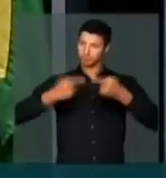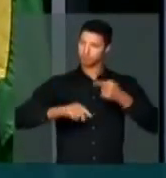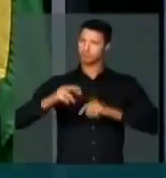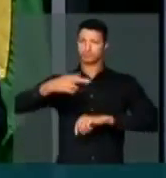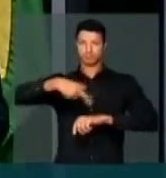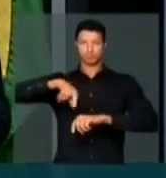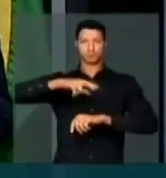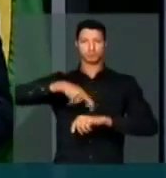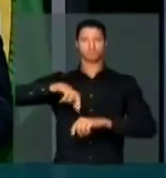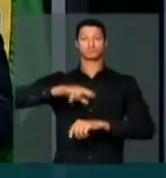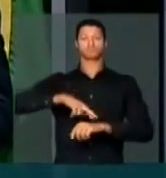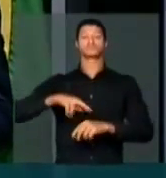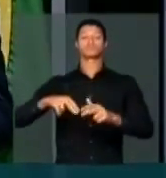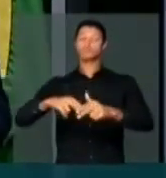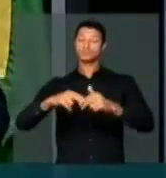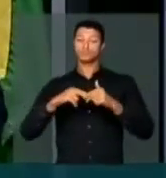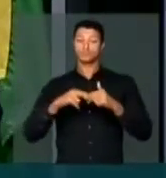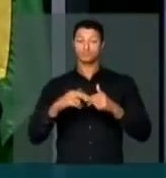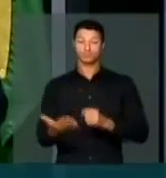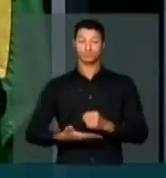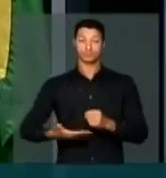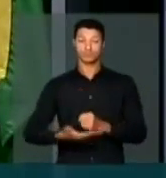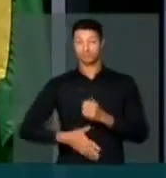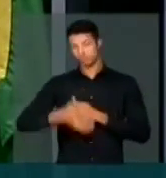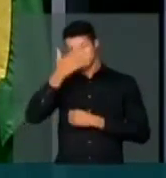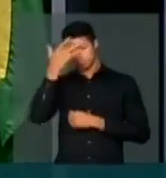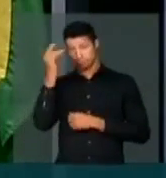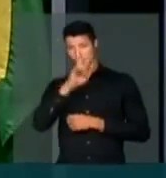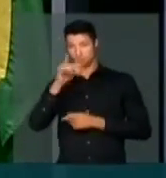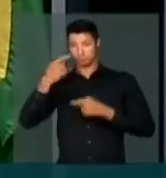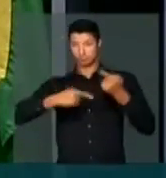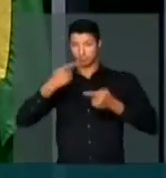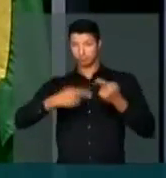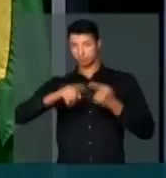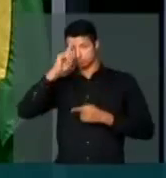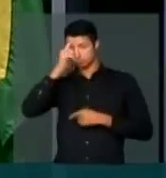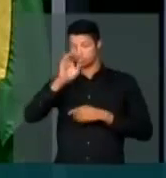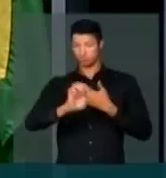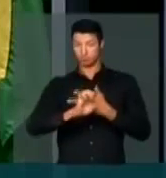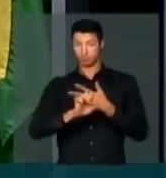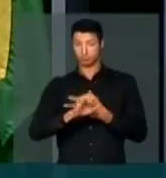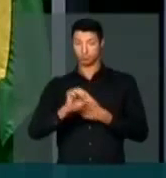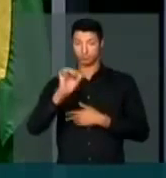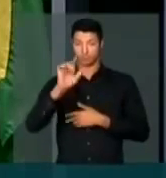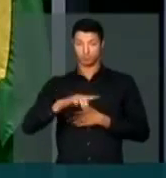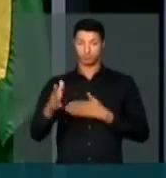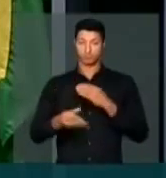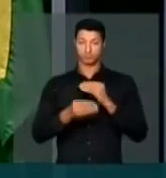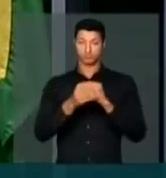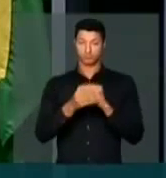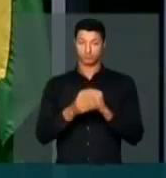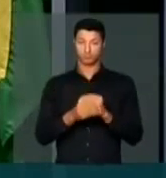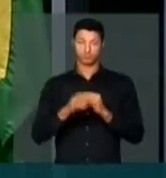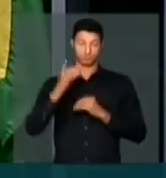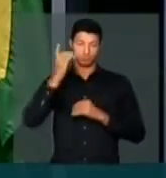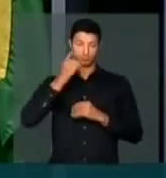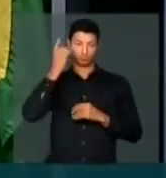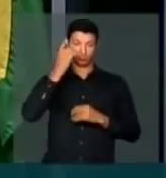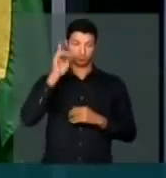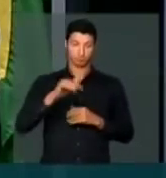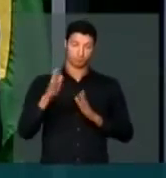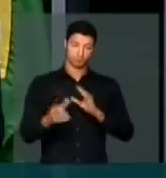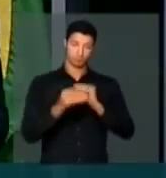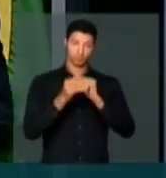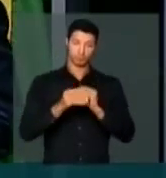regionalizada por parte daqueles que vão disputar o mandato executivo. Essa emenda, senhor presidente, senhores deputados,